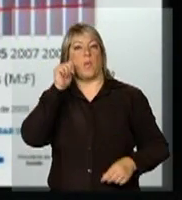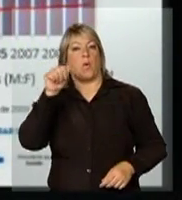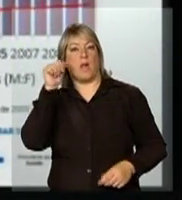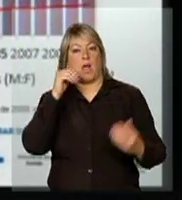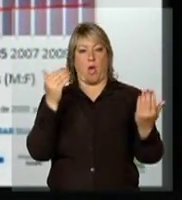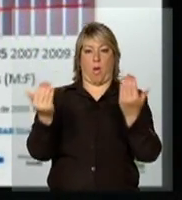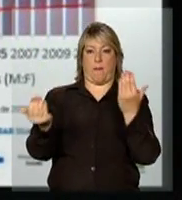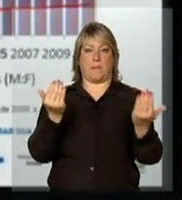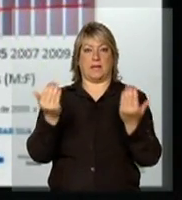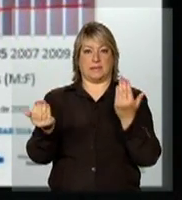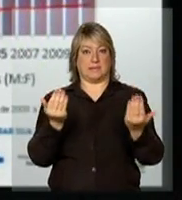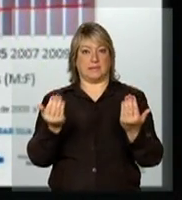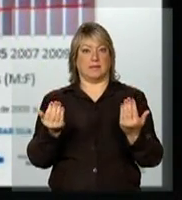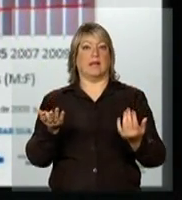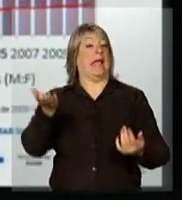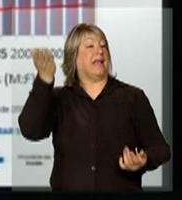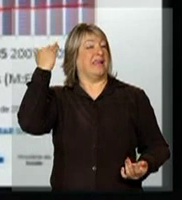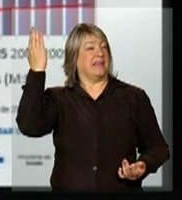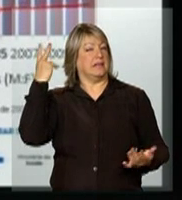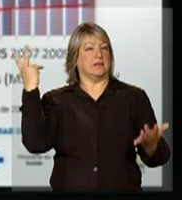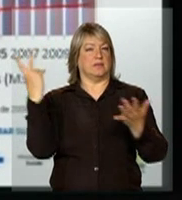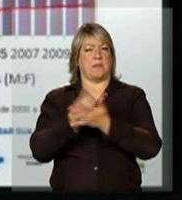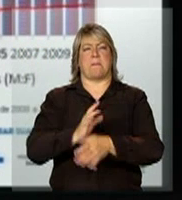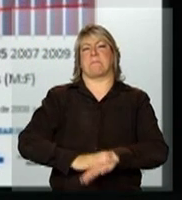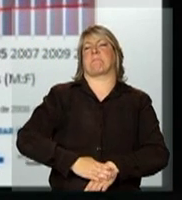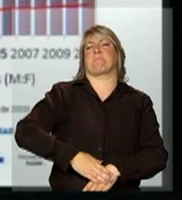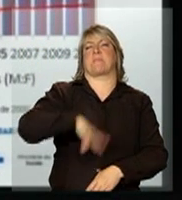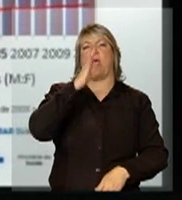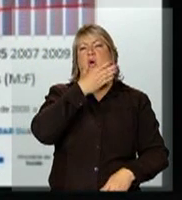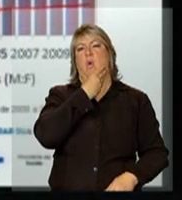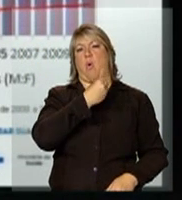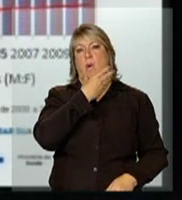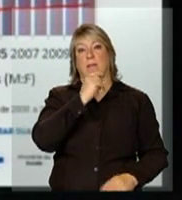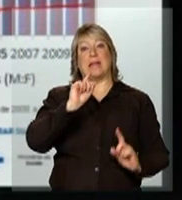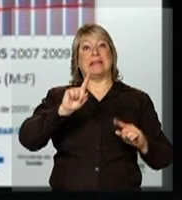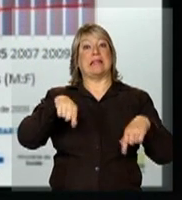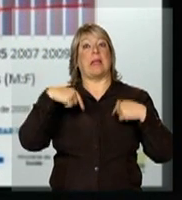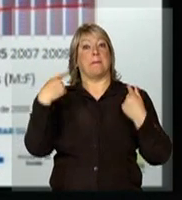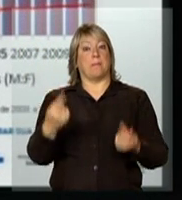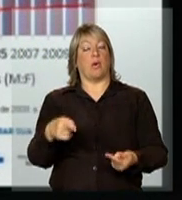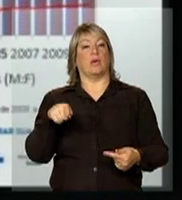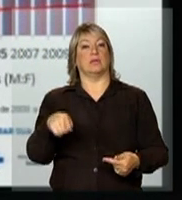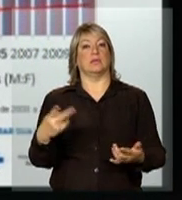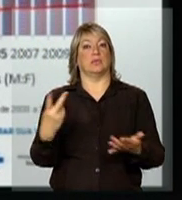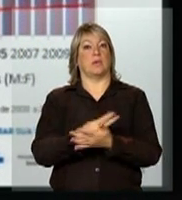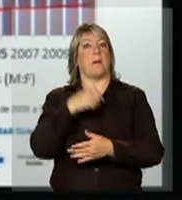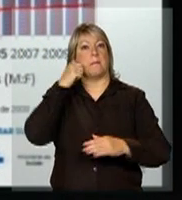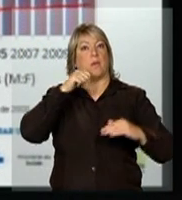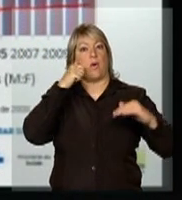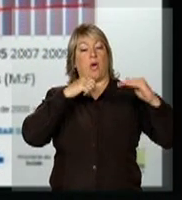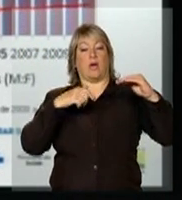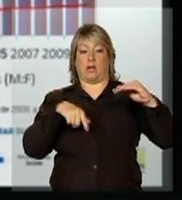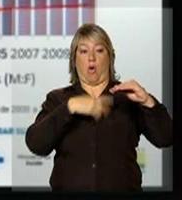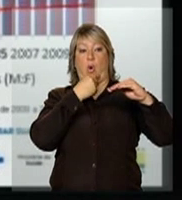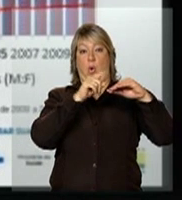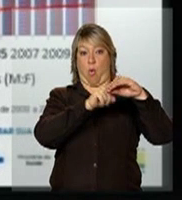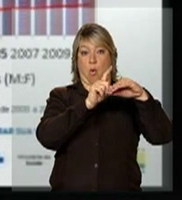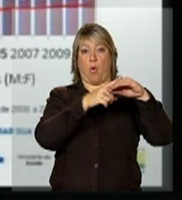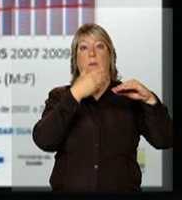notar que, quando começou a epidemia, gente tinha muito mais homens do que mulheres. Depois isso começou a aproximar, inclusive gerou uma certa